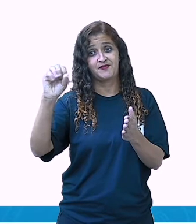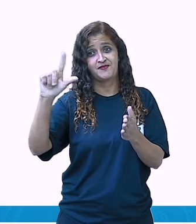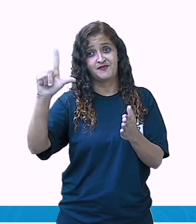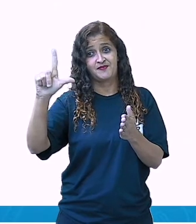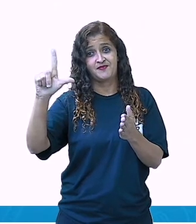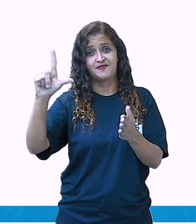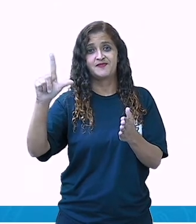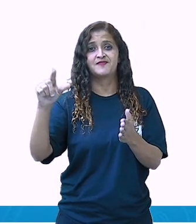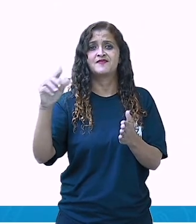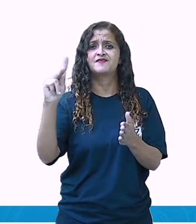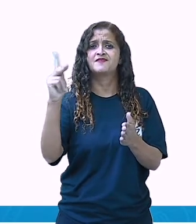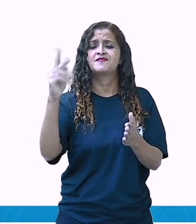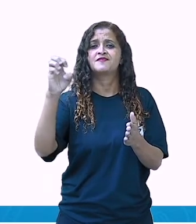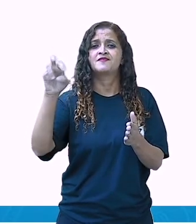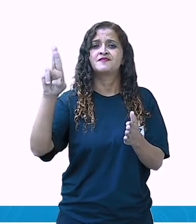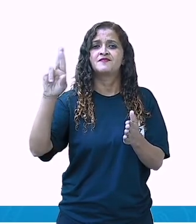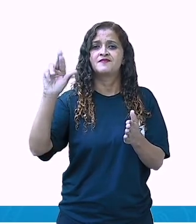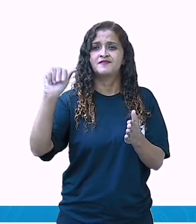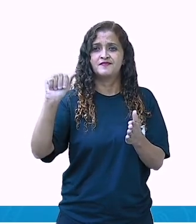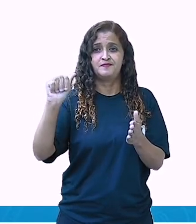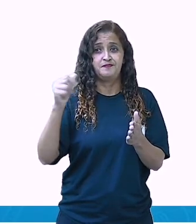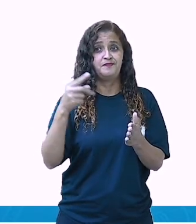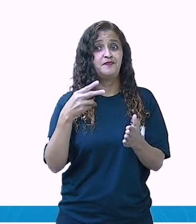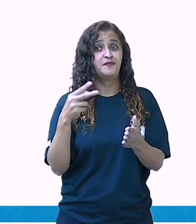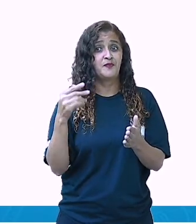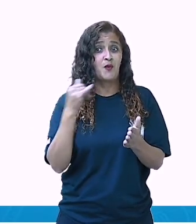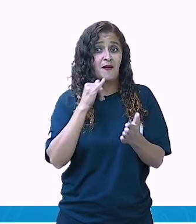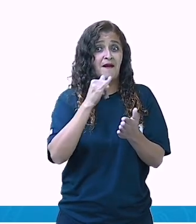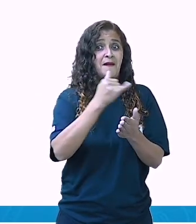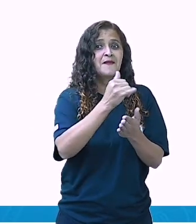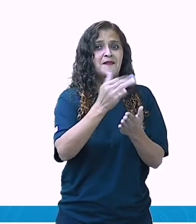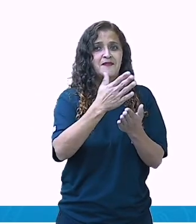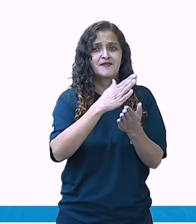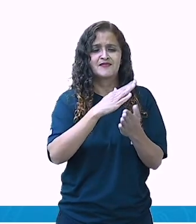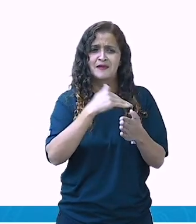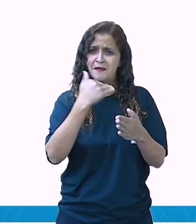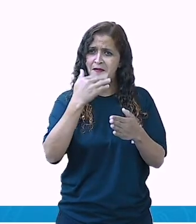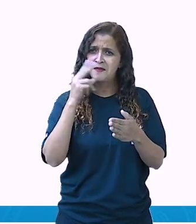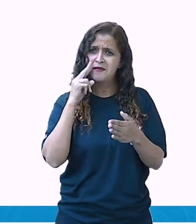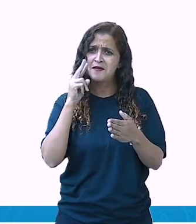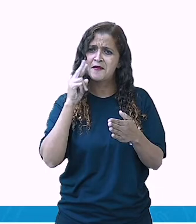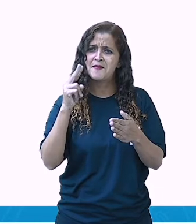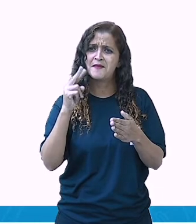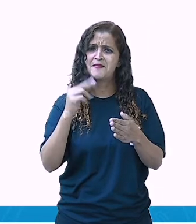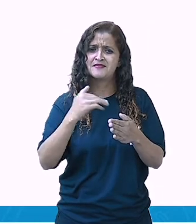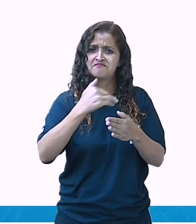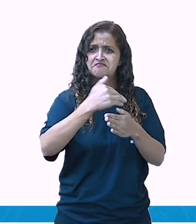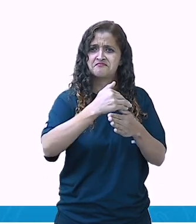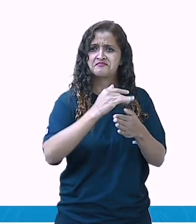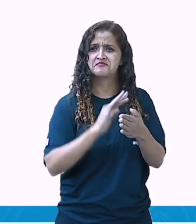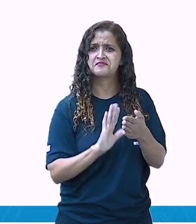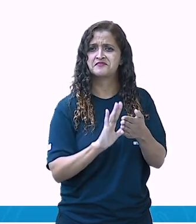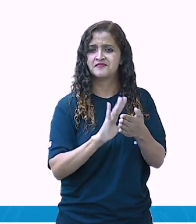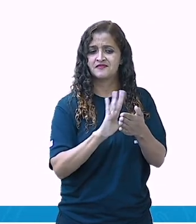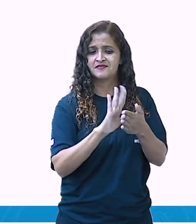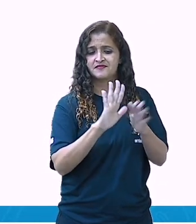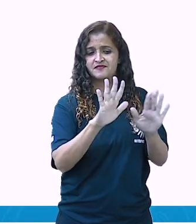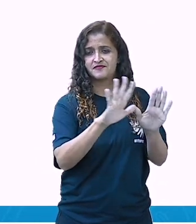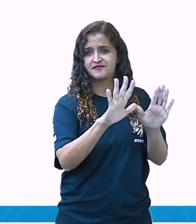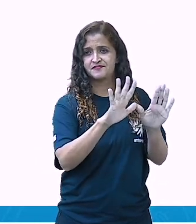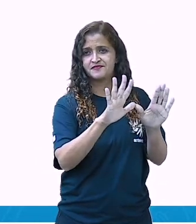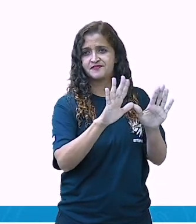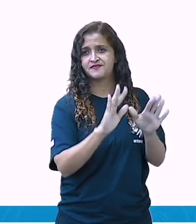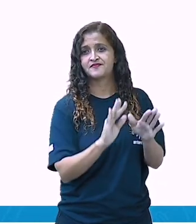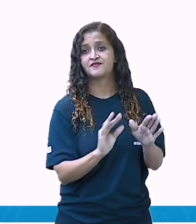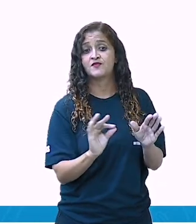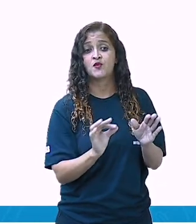Era. Era aquilo que a gente falou, né? Aquele muro que tem normalmente nos jardins ou as pessoas em casa e